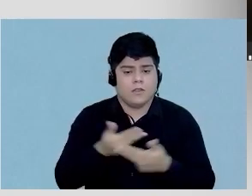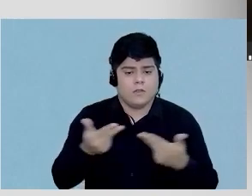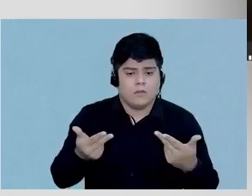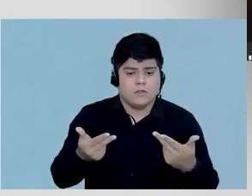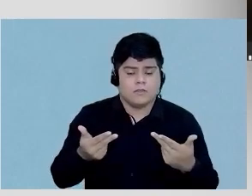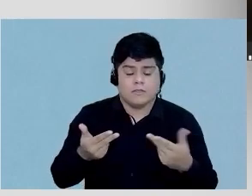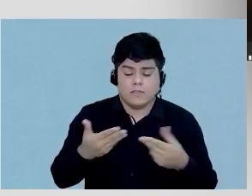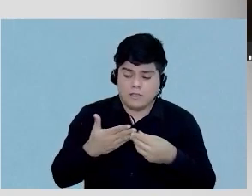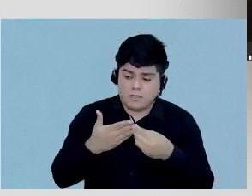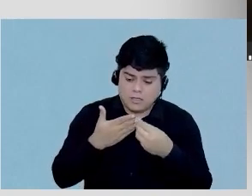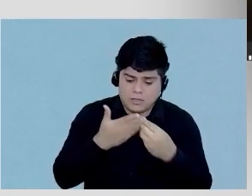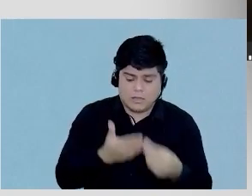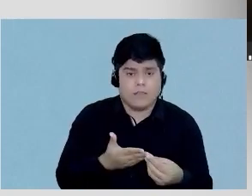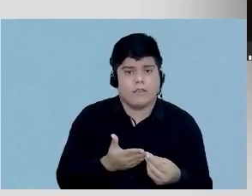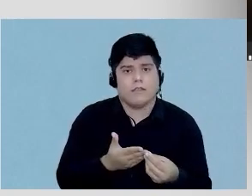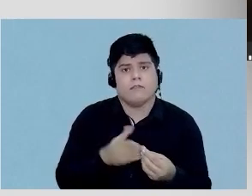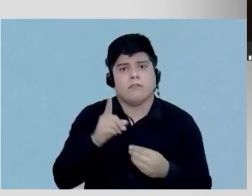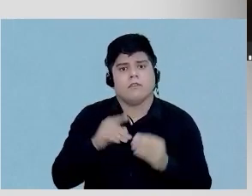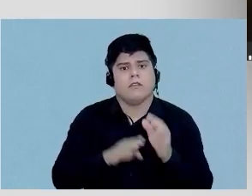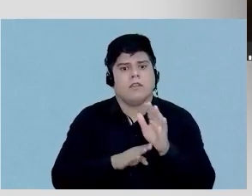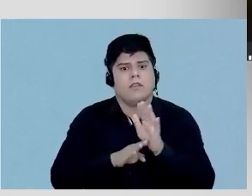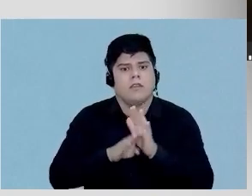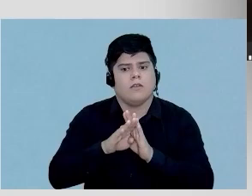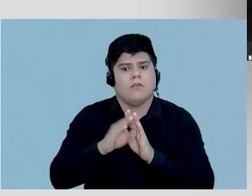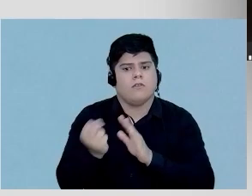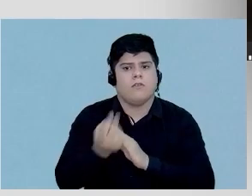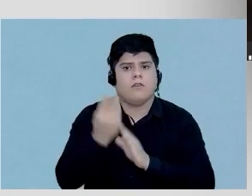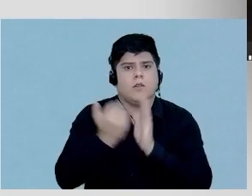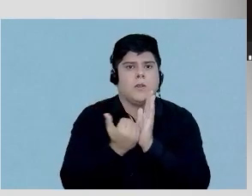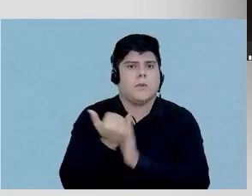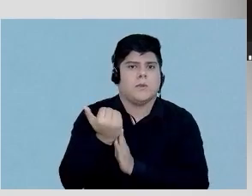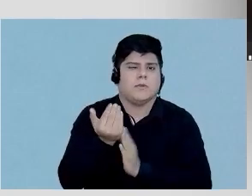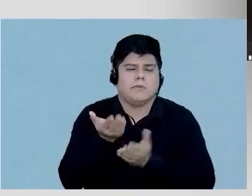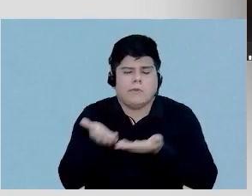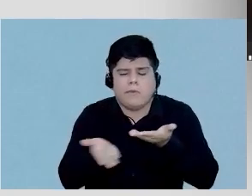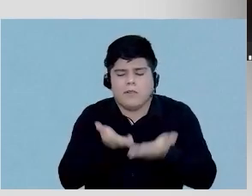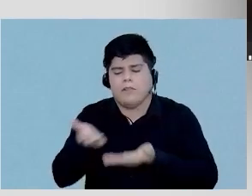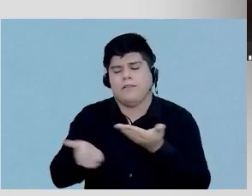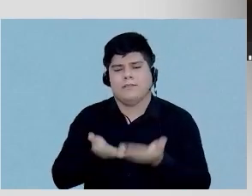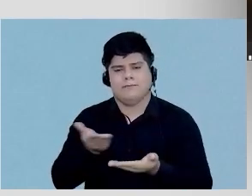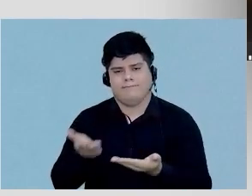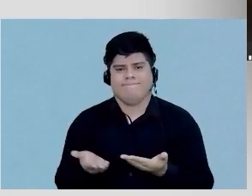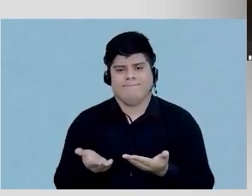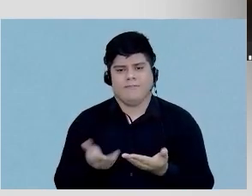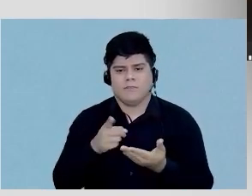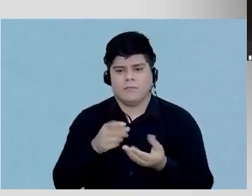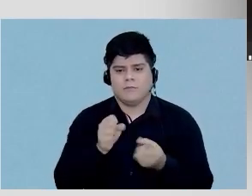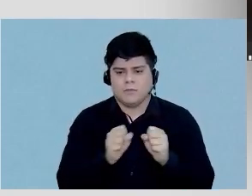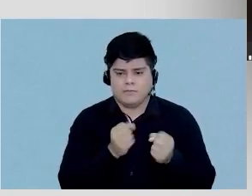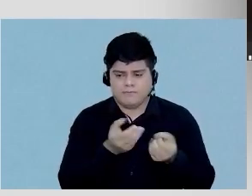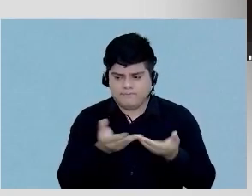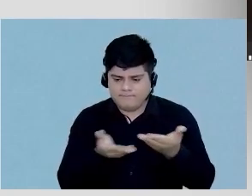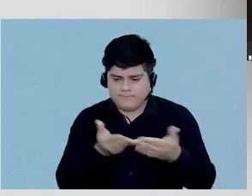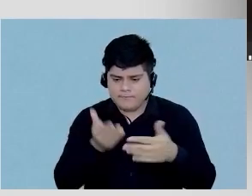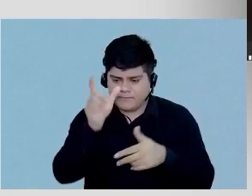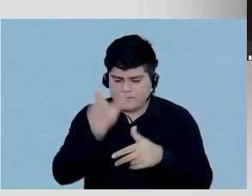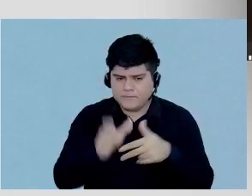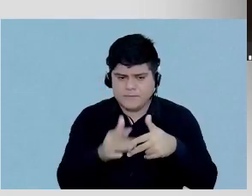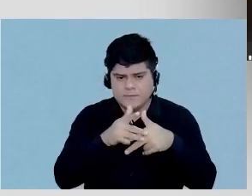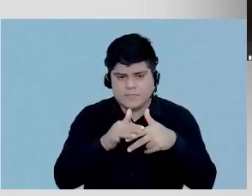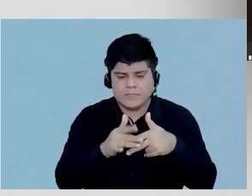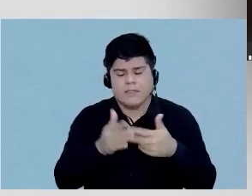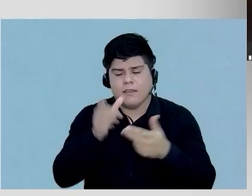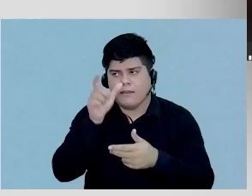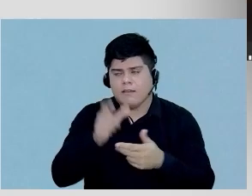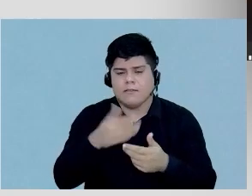que leve a aumentar o valor daquele cuidado você poder manejar o paciente melhor e